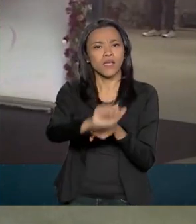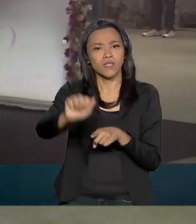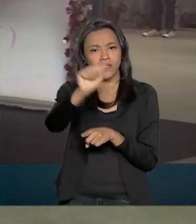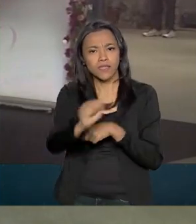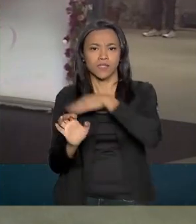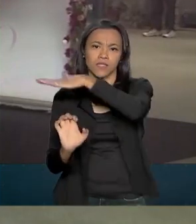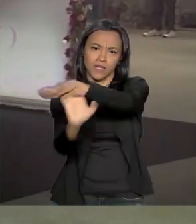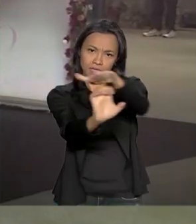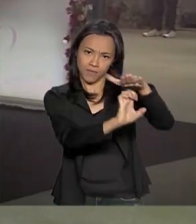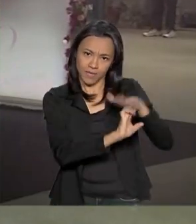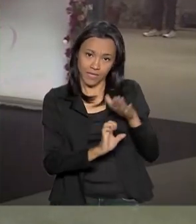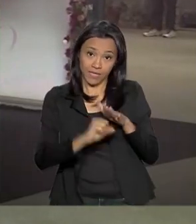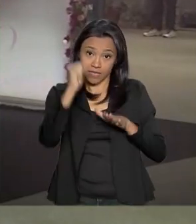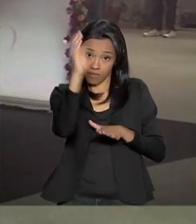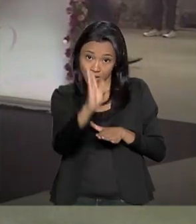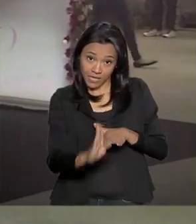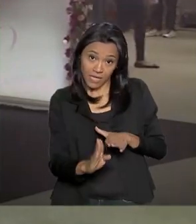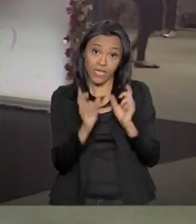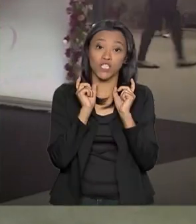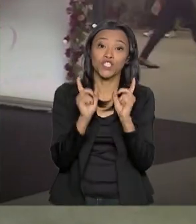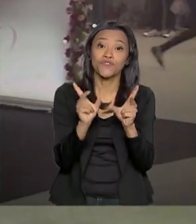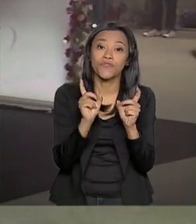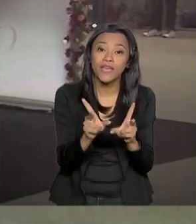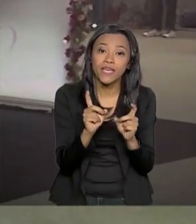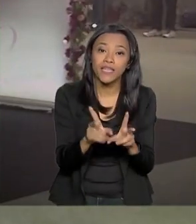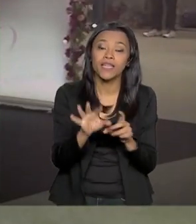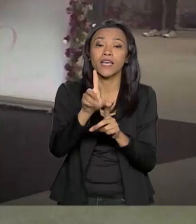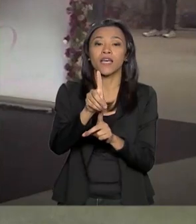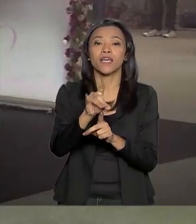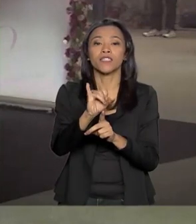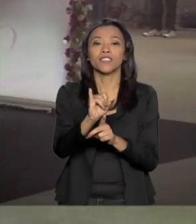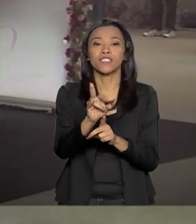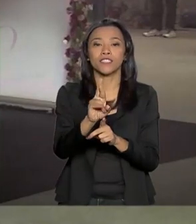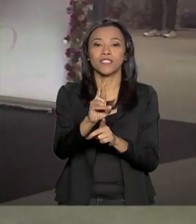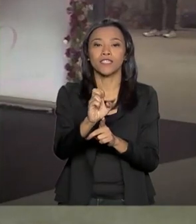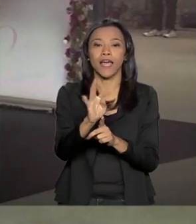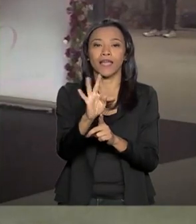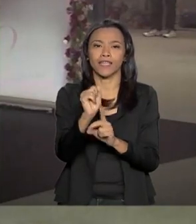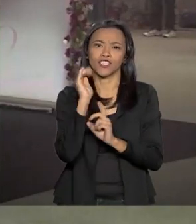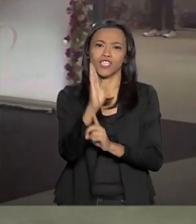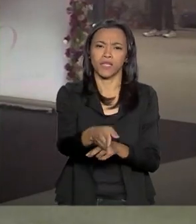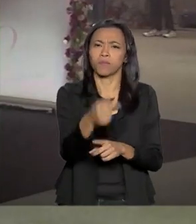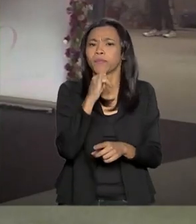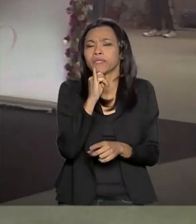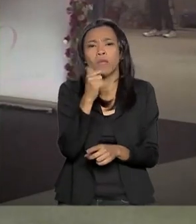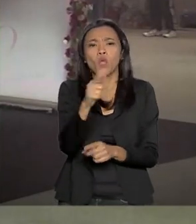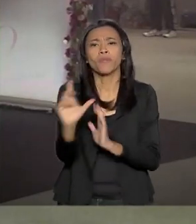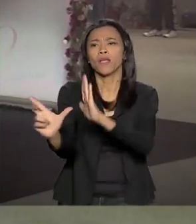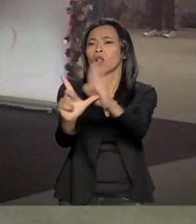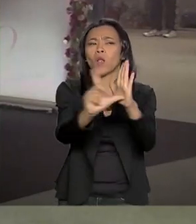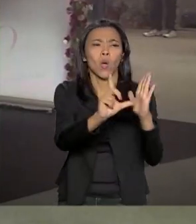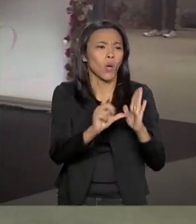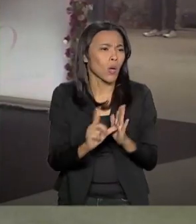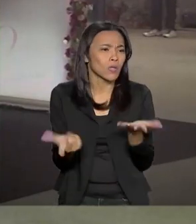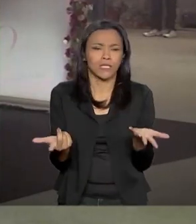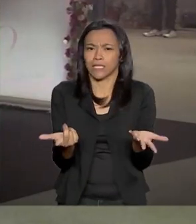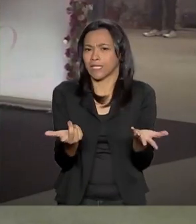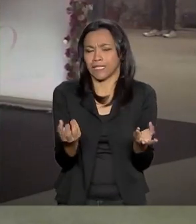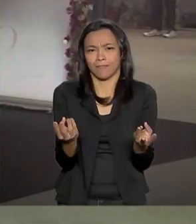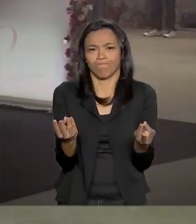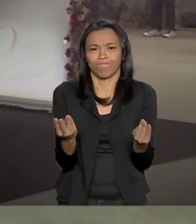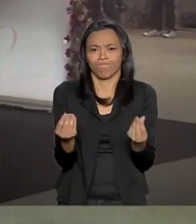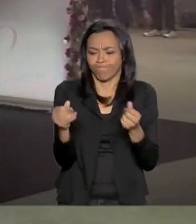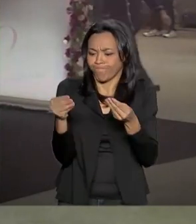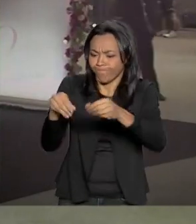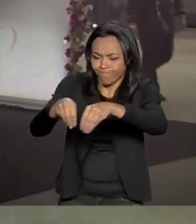Empresas Brasileiras de Venda Direta. Aquelas empresas que não têm uma loja física e que acabam comercializando os